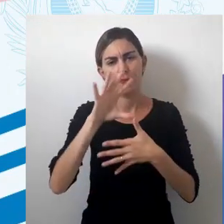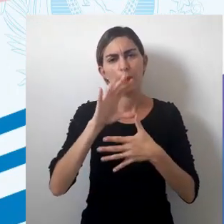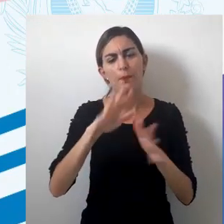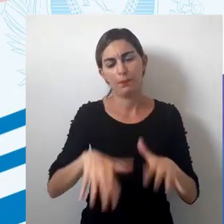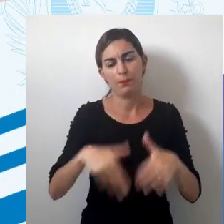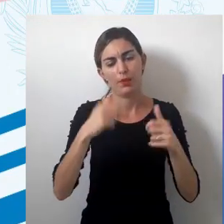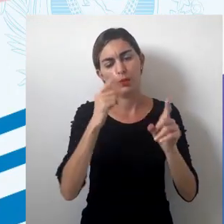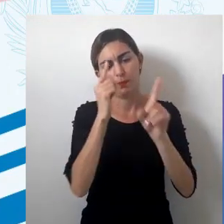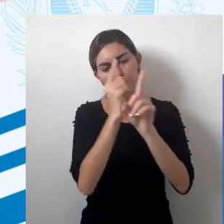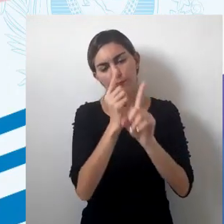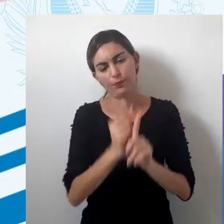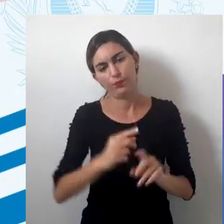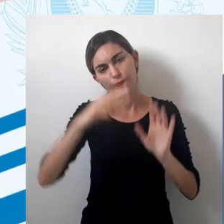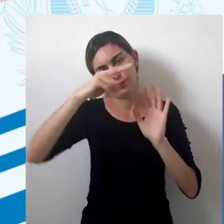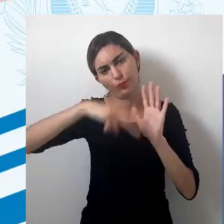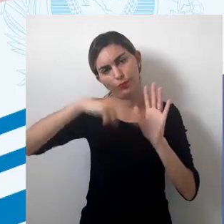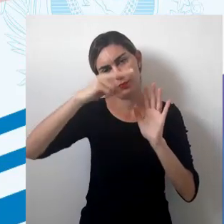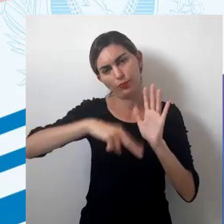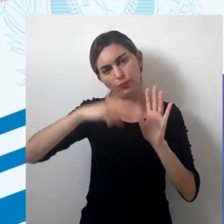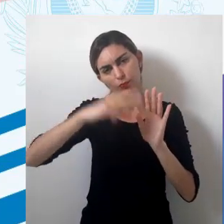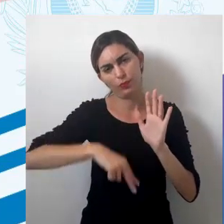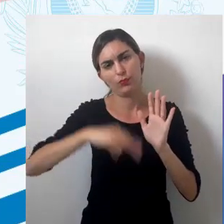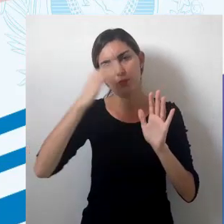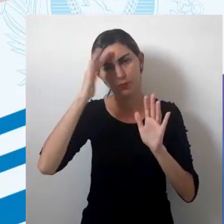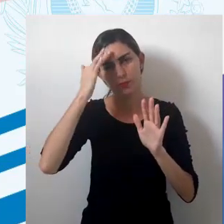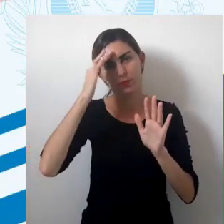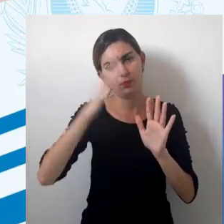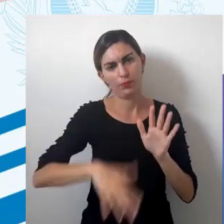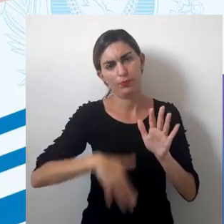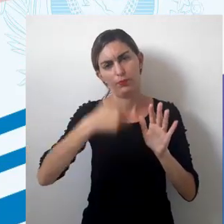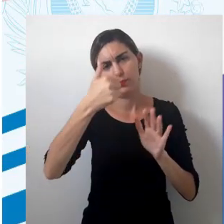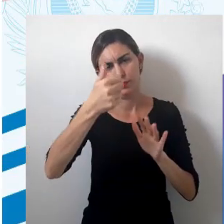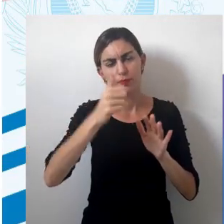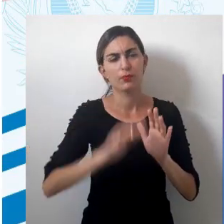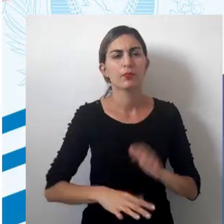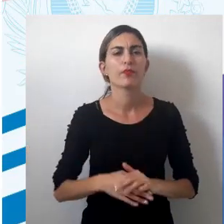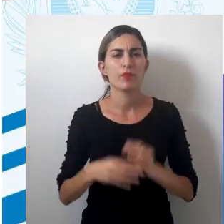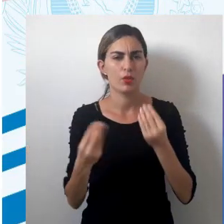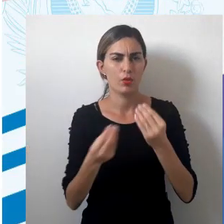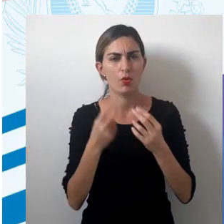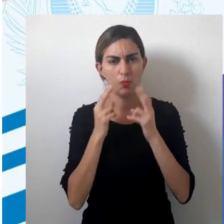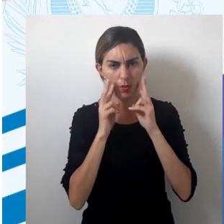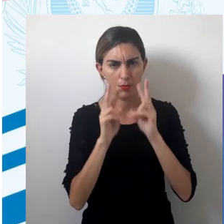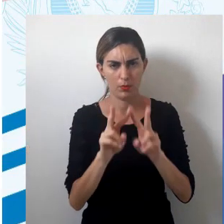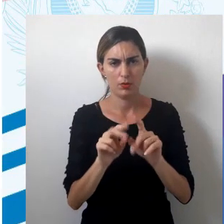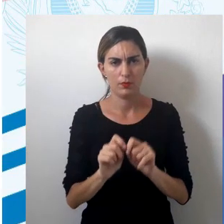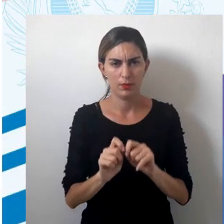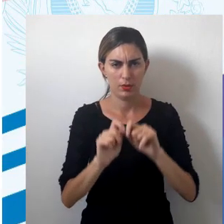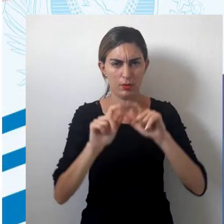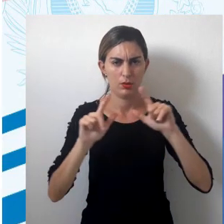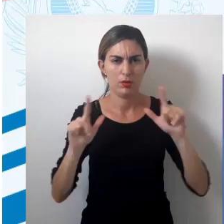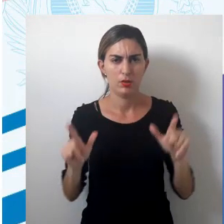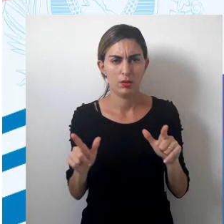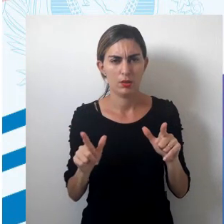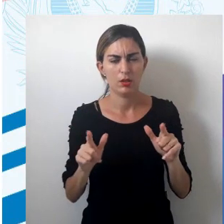identificação, leitura e instrumentalização do espaço geográfico. Como a gente pode observar aí na tela,